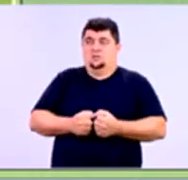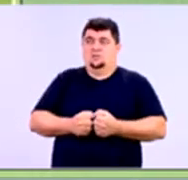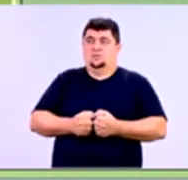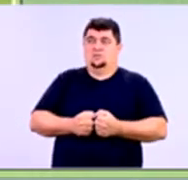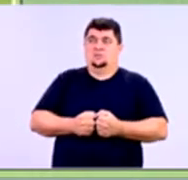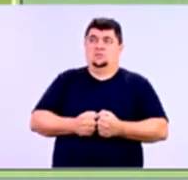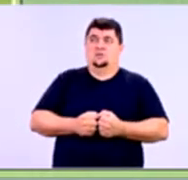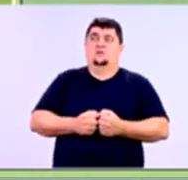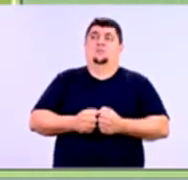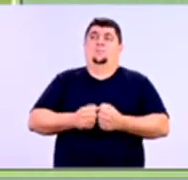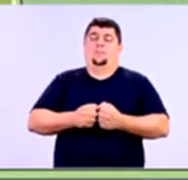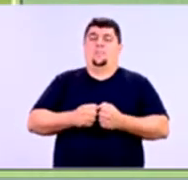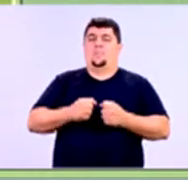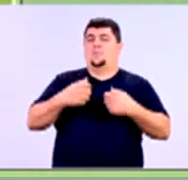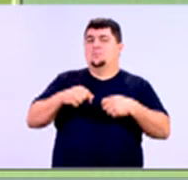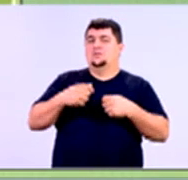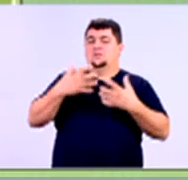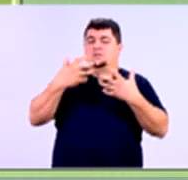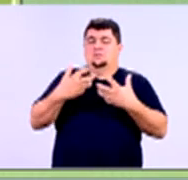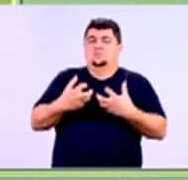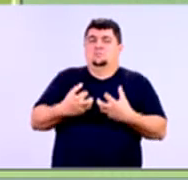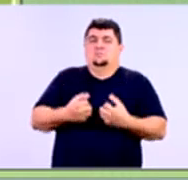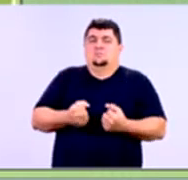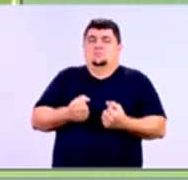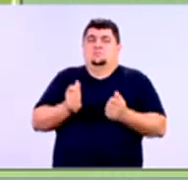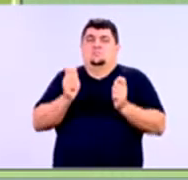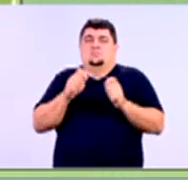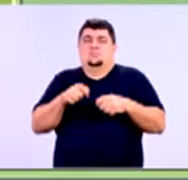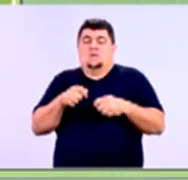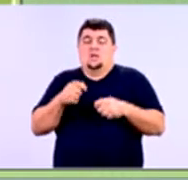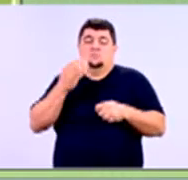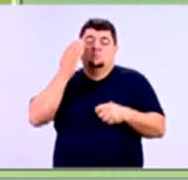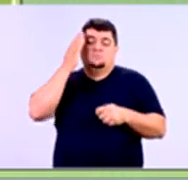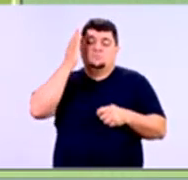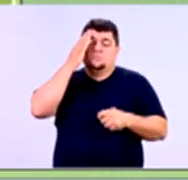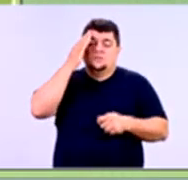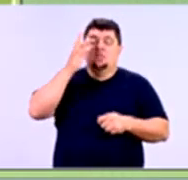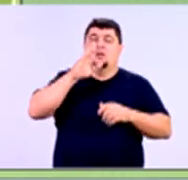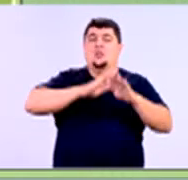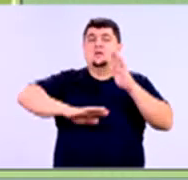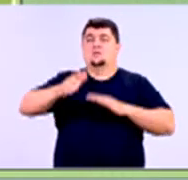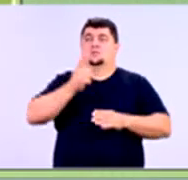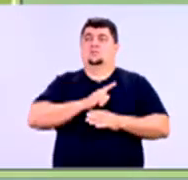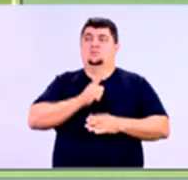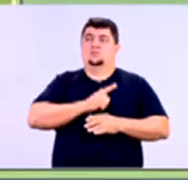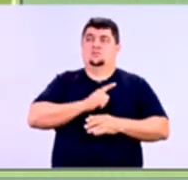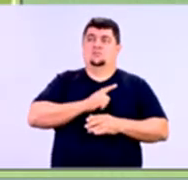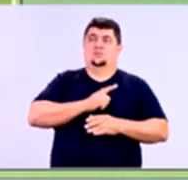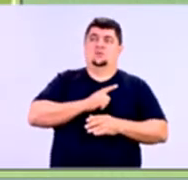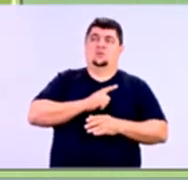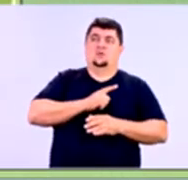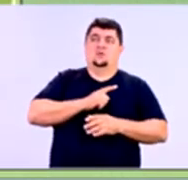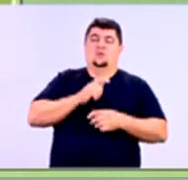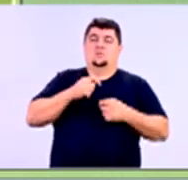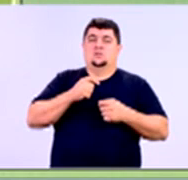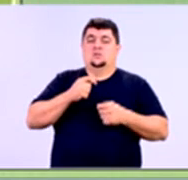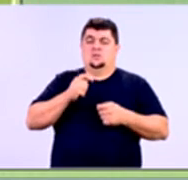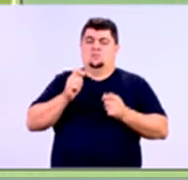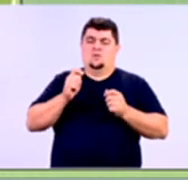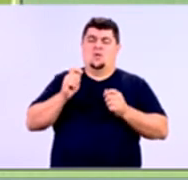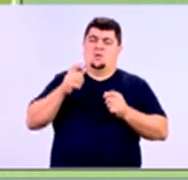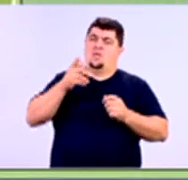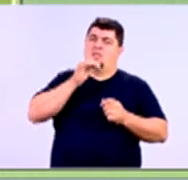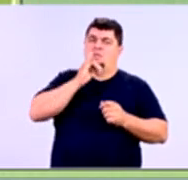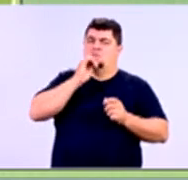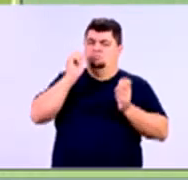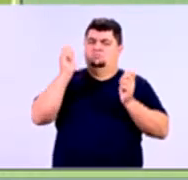determinar, né? Determinar a tolerância da empresa em relação ao risco. Então, determinar a sua aceitação ao risco é o primeiro passo para gerenciar